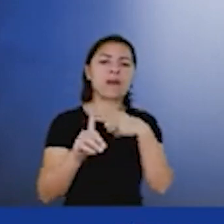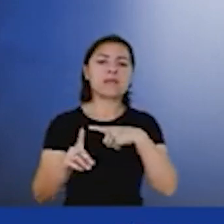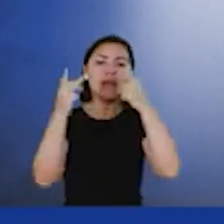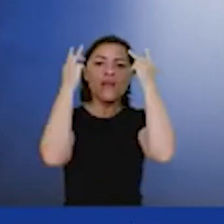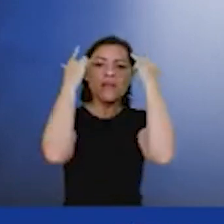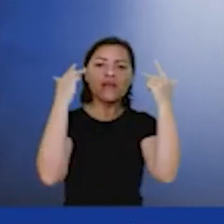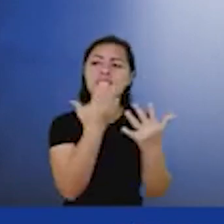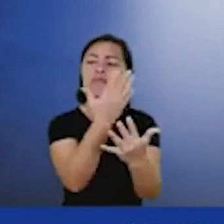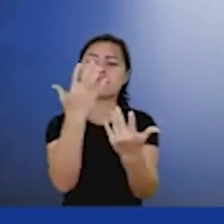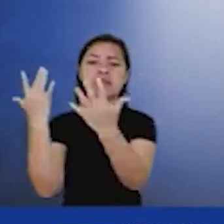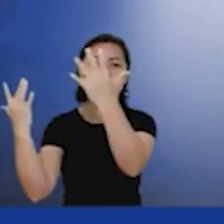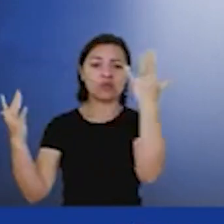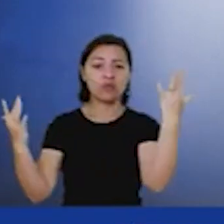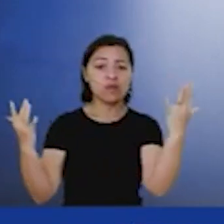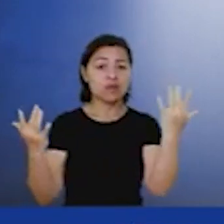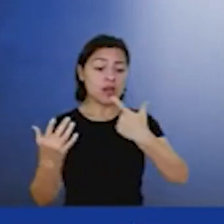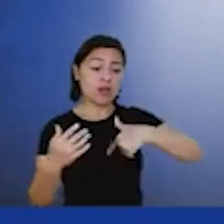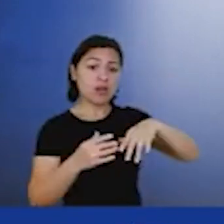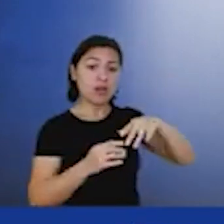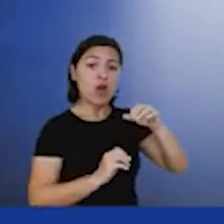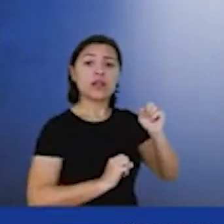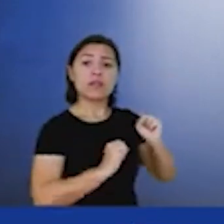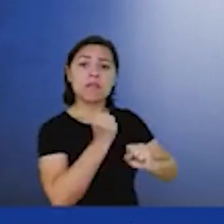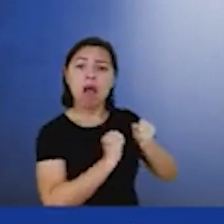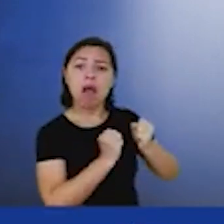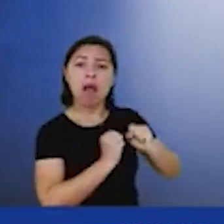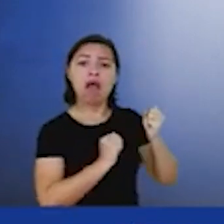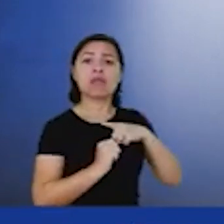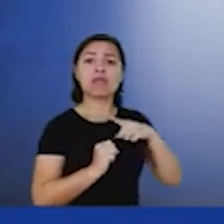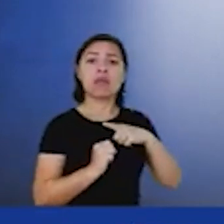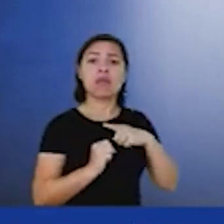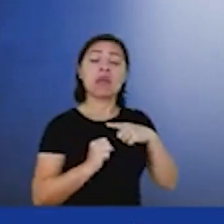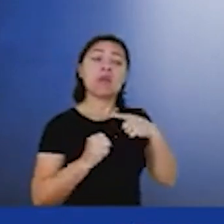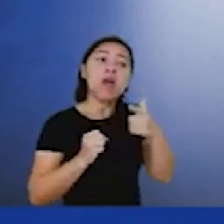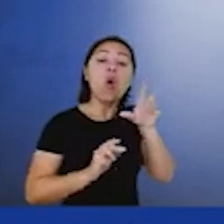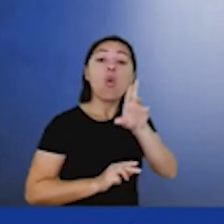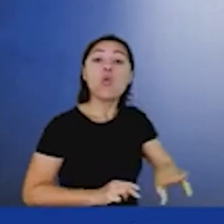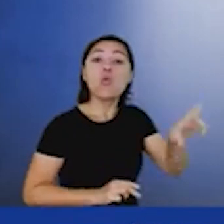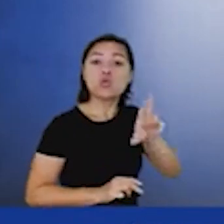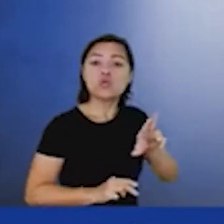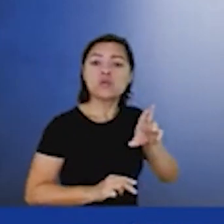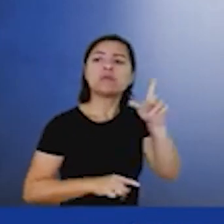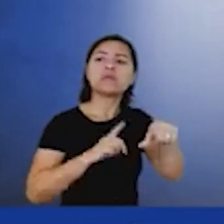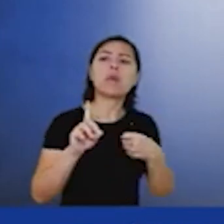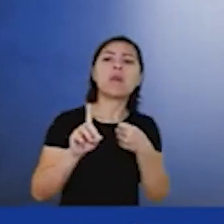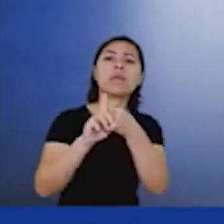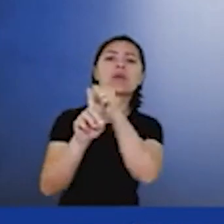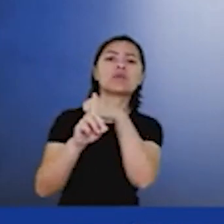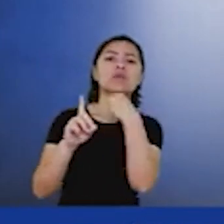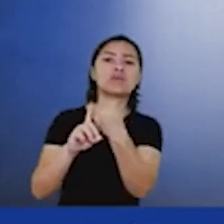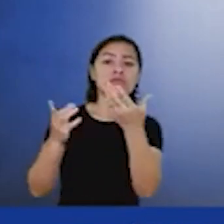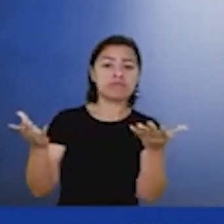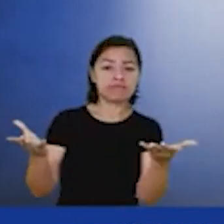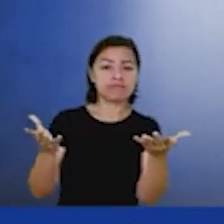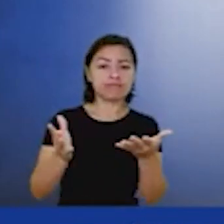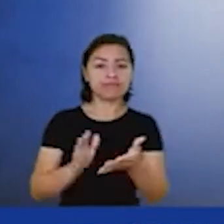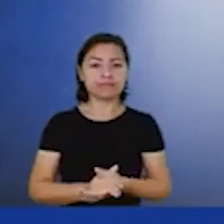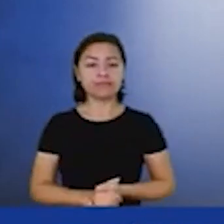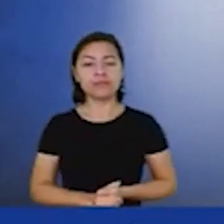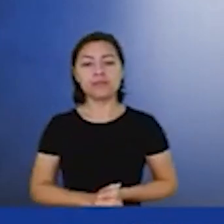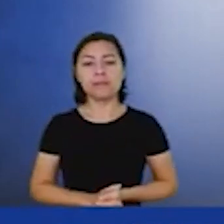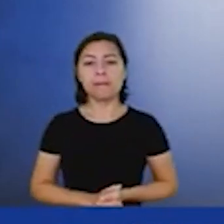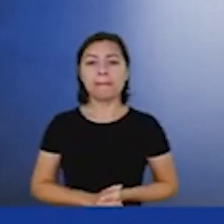bem produz no seu consumo. E a questão do descomissionamento, Roberto, a questão principal é que